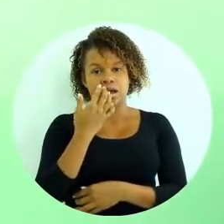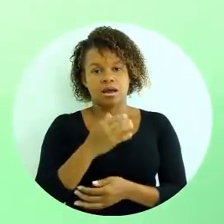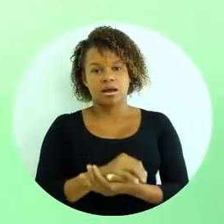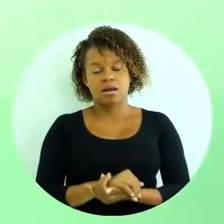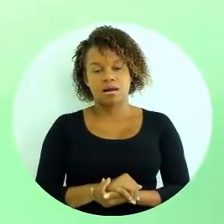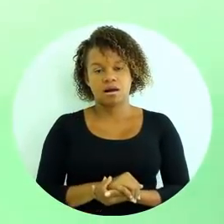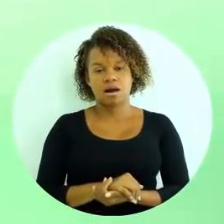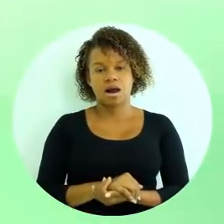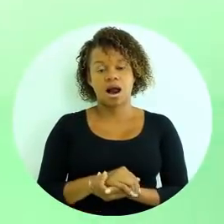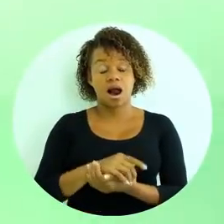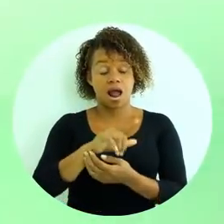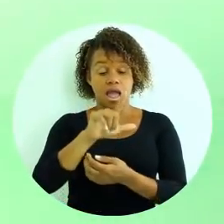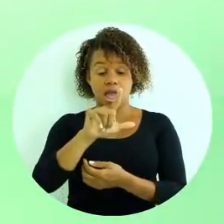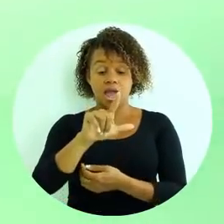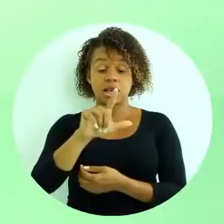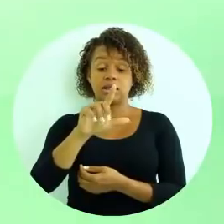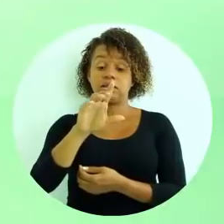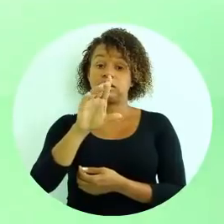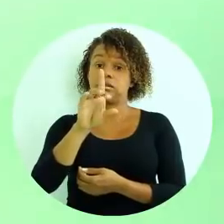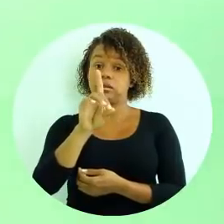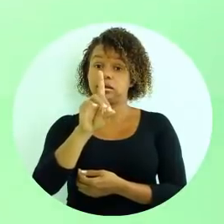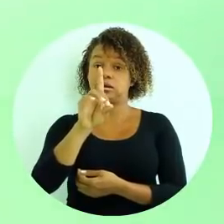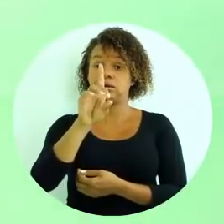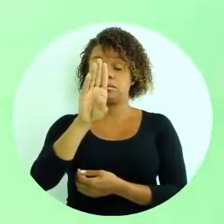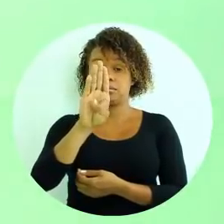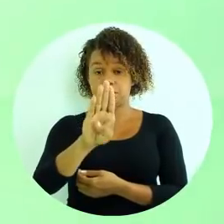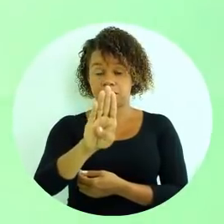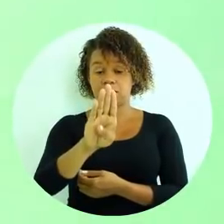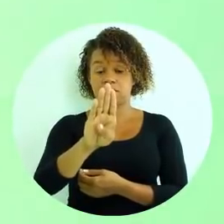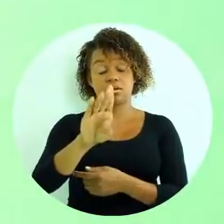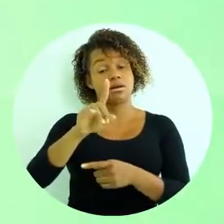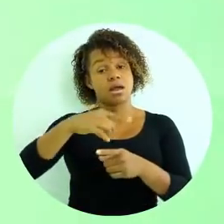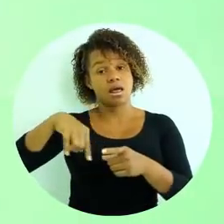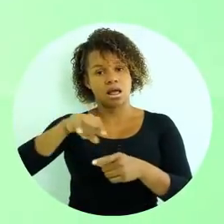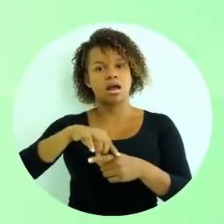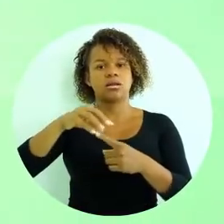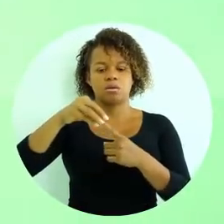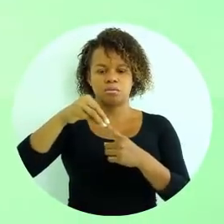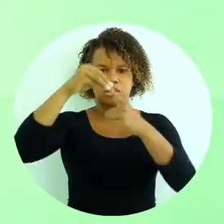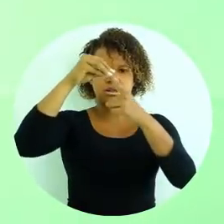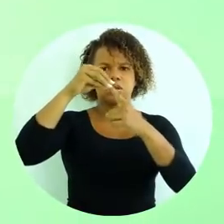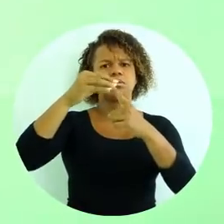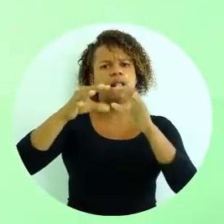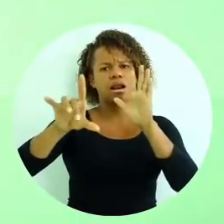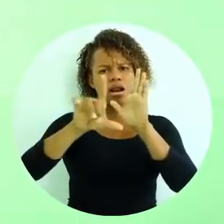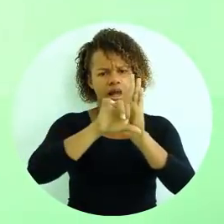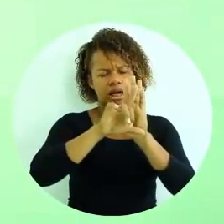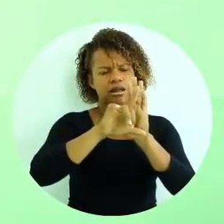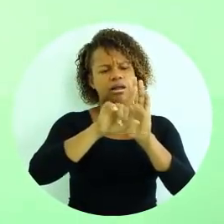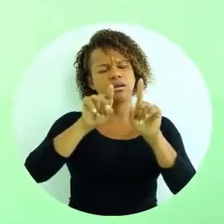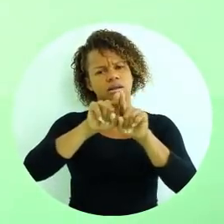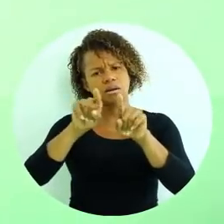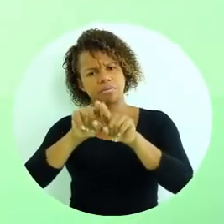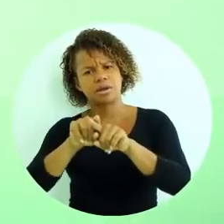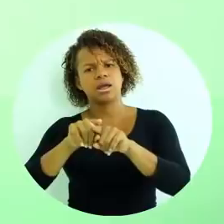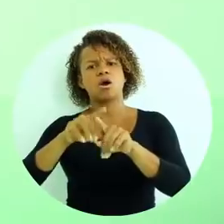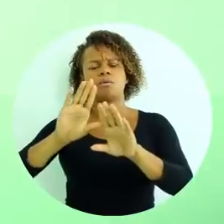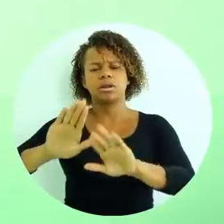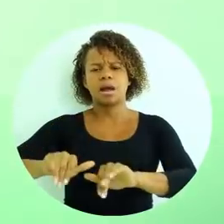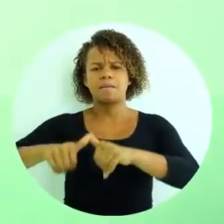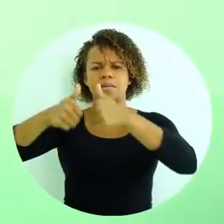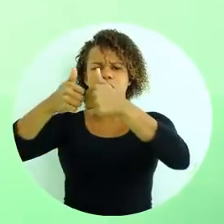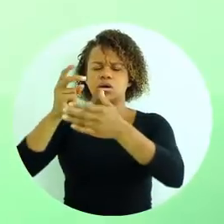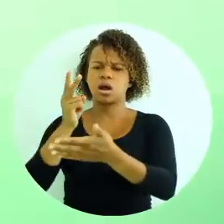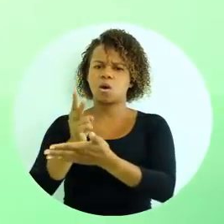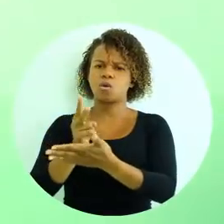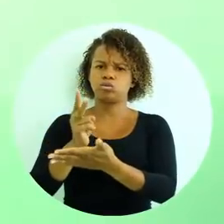1, a LDB é regida pelo princípio tanto da legalidade